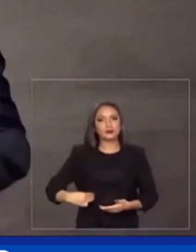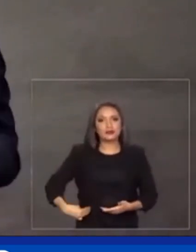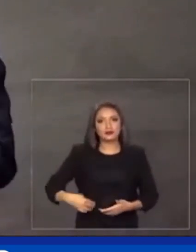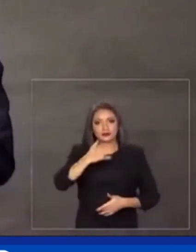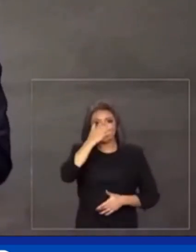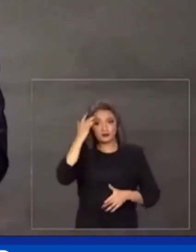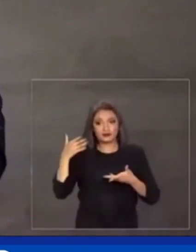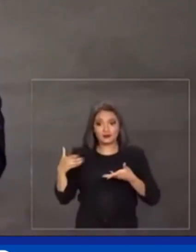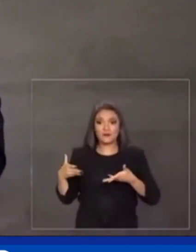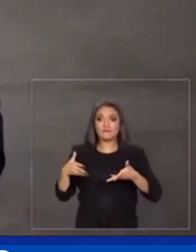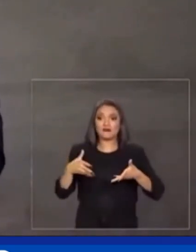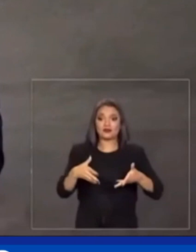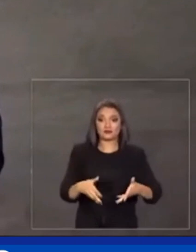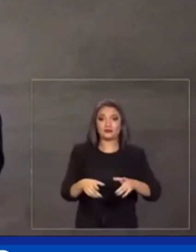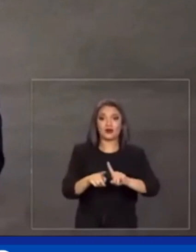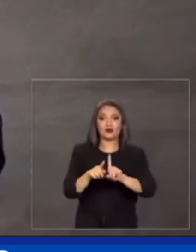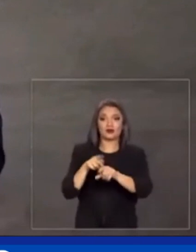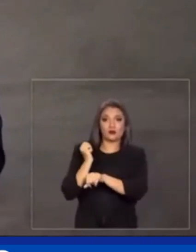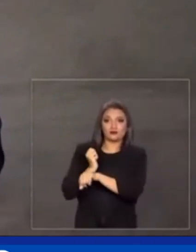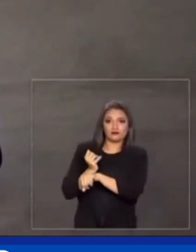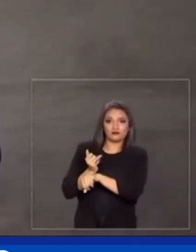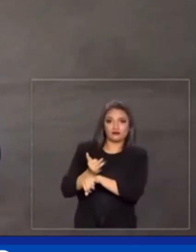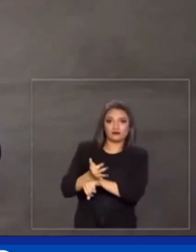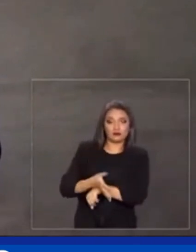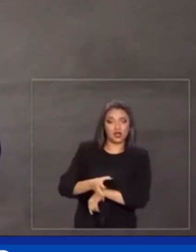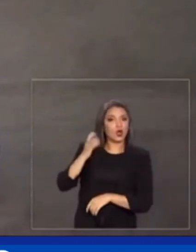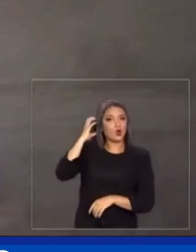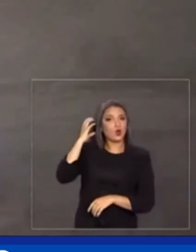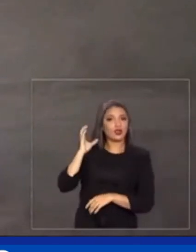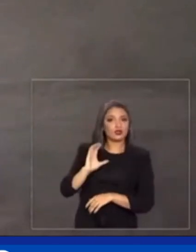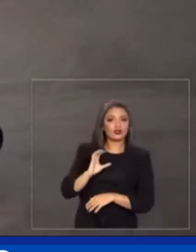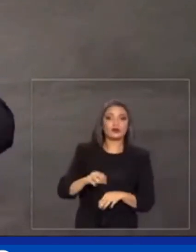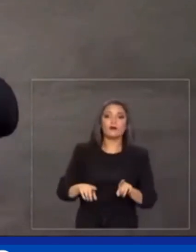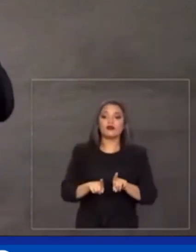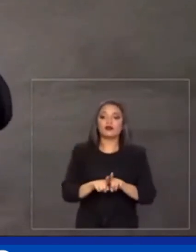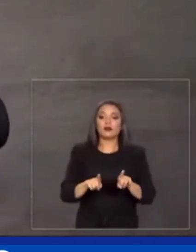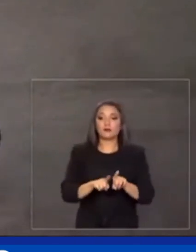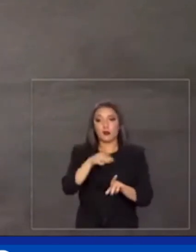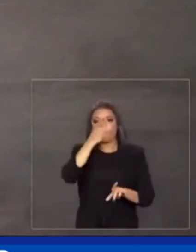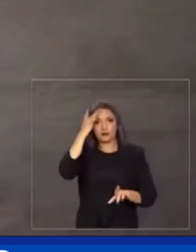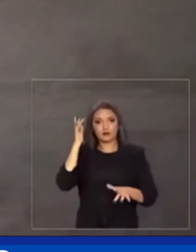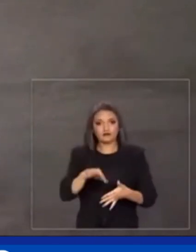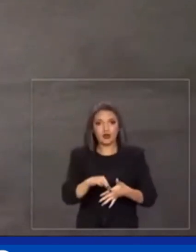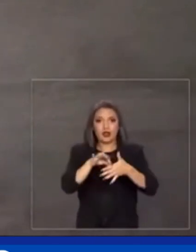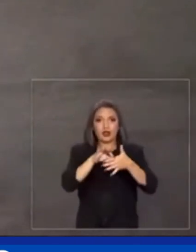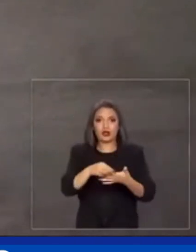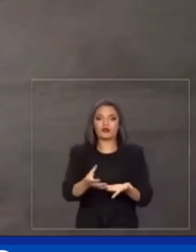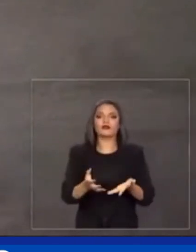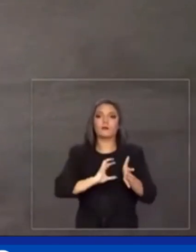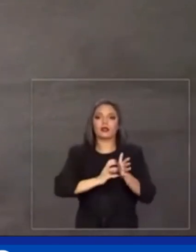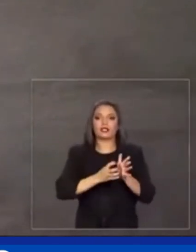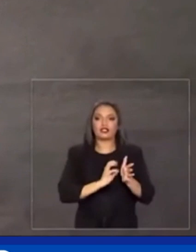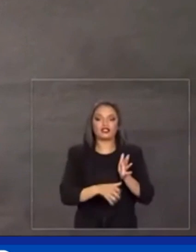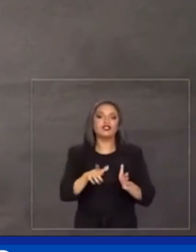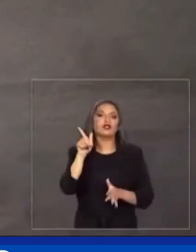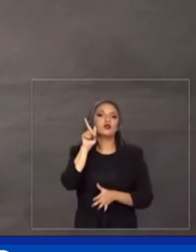da vigília em Curitiba, companheiro dirigente partidário, companheira Grace Hoffman,